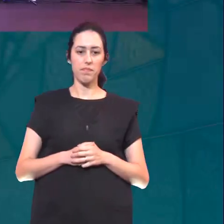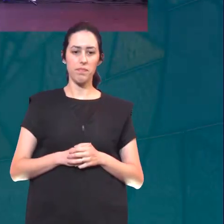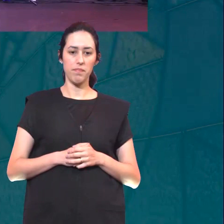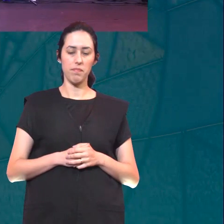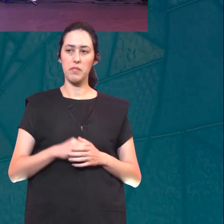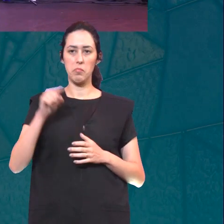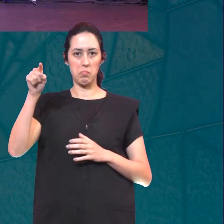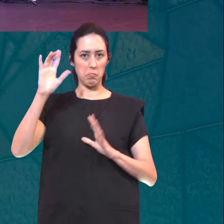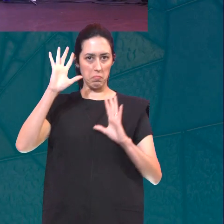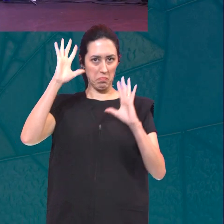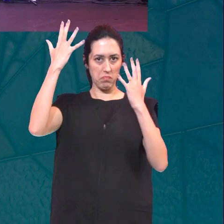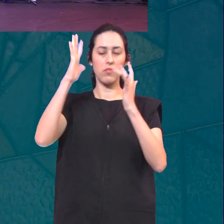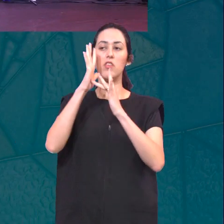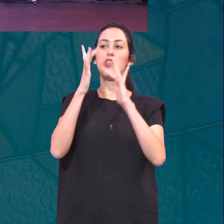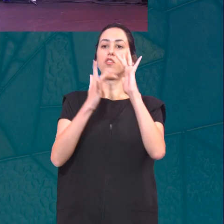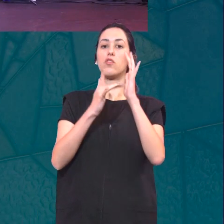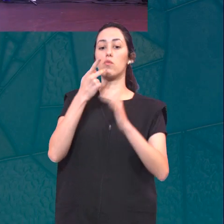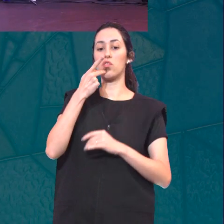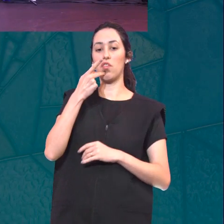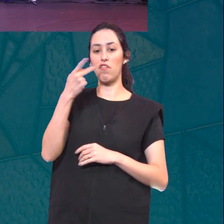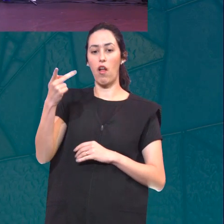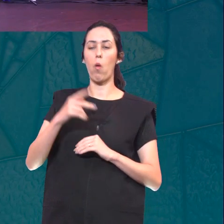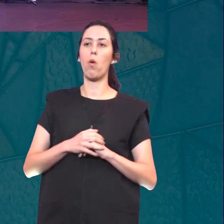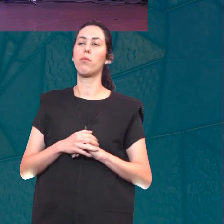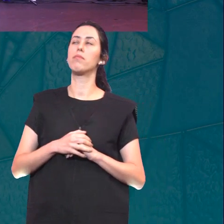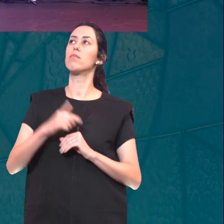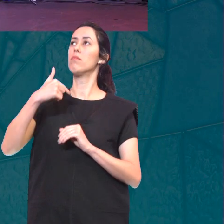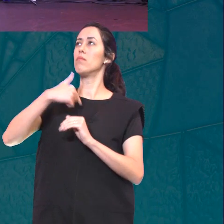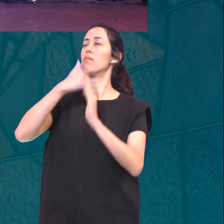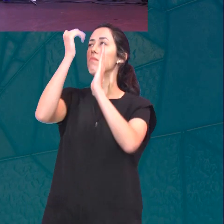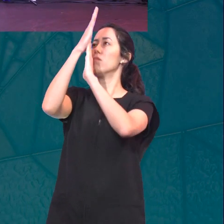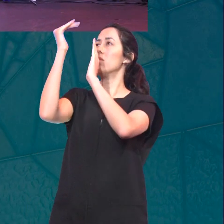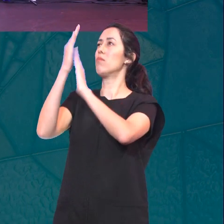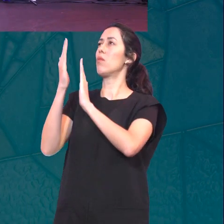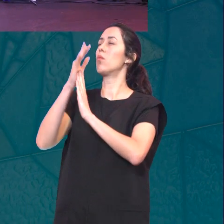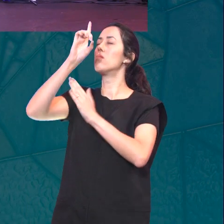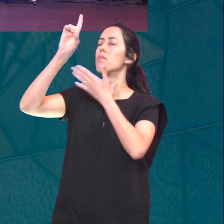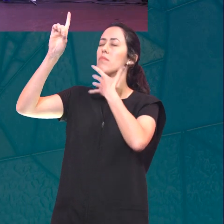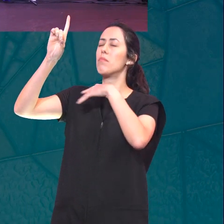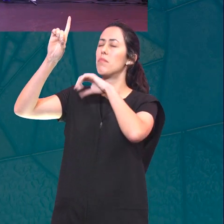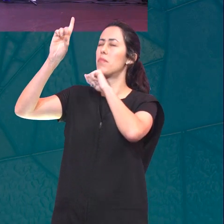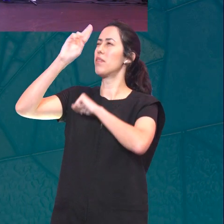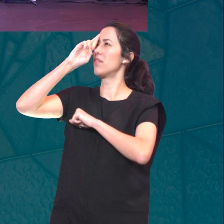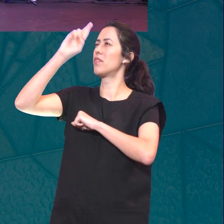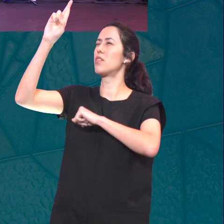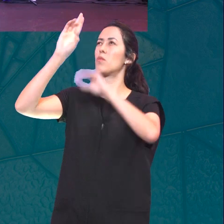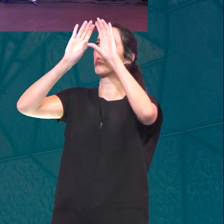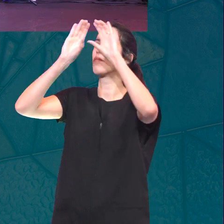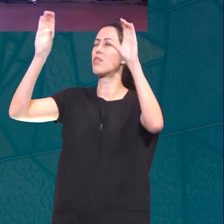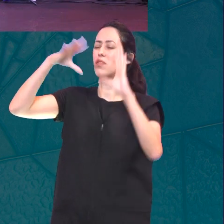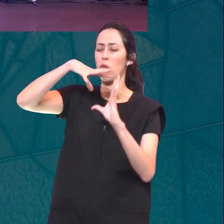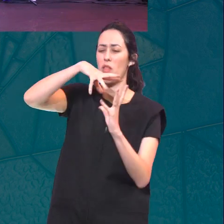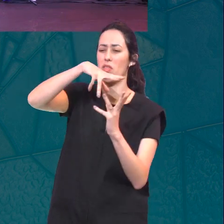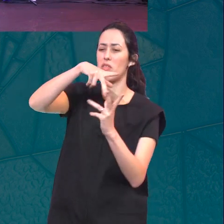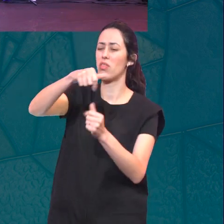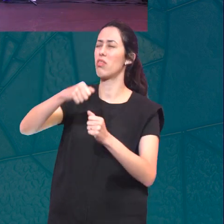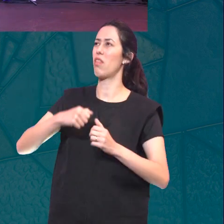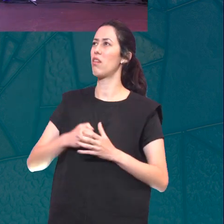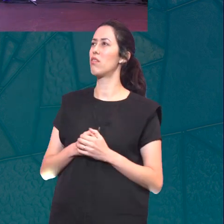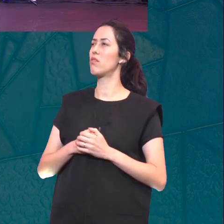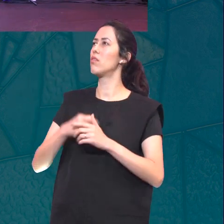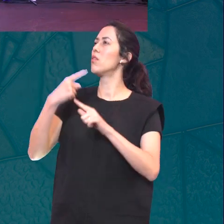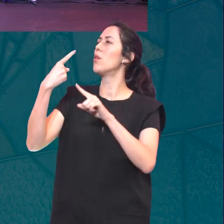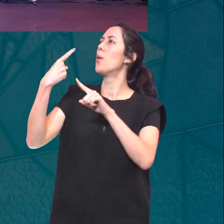ocasião Jesus disse Eu te louvo, Pai, Senhor dos céus e da terra Porque escondeste estas